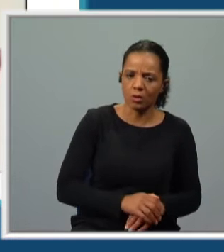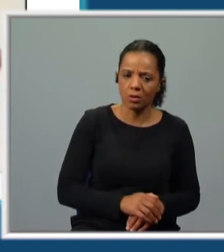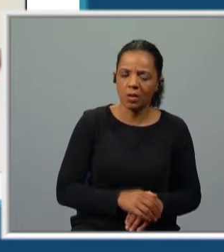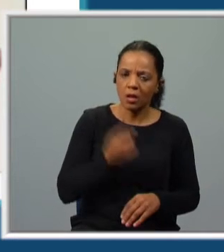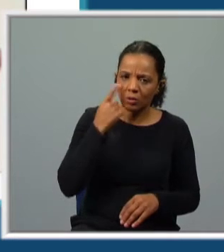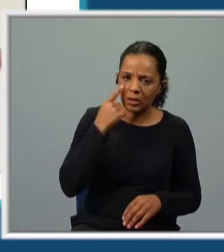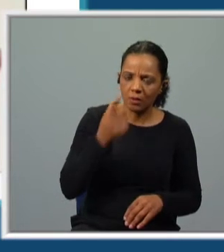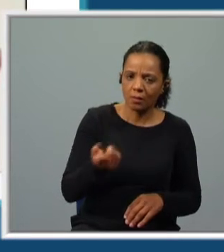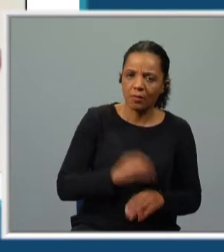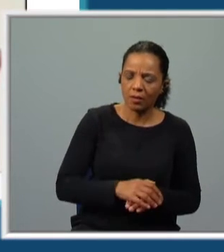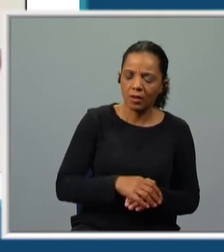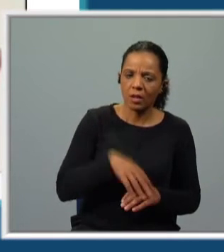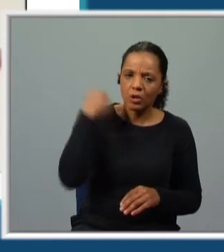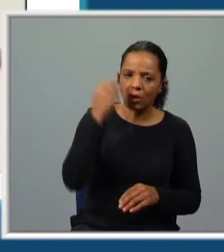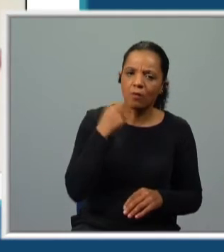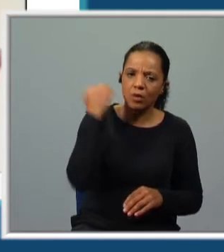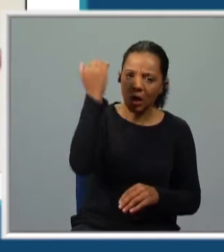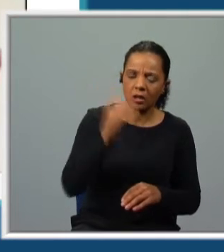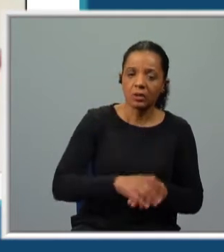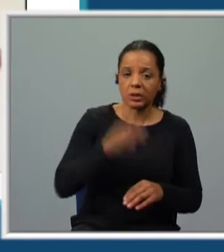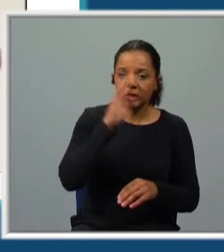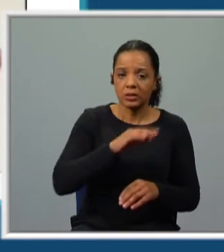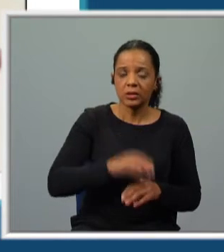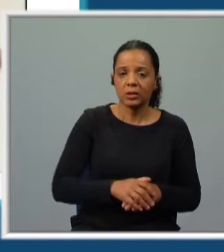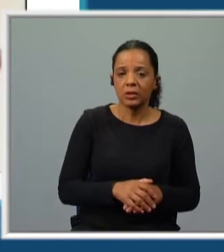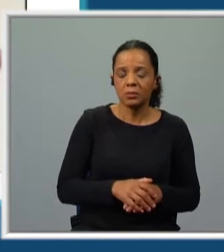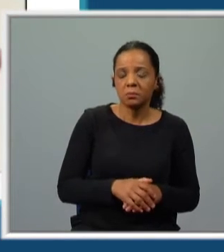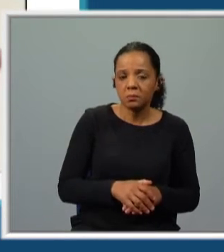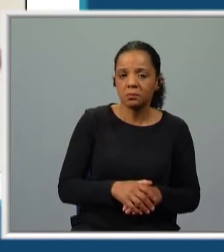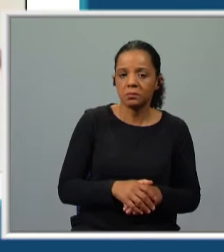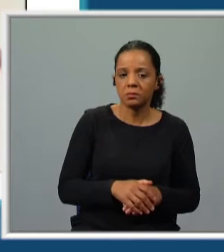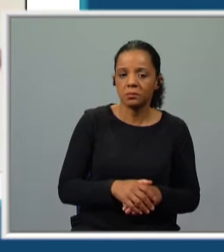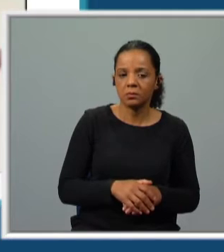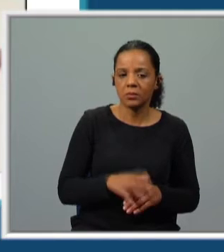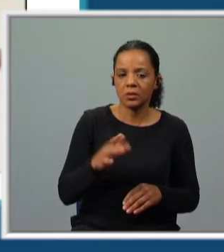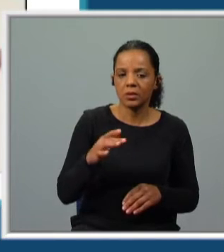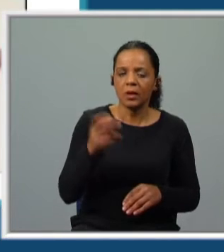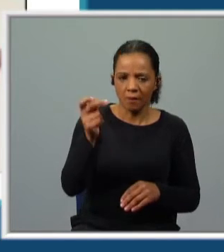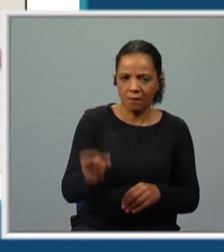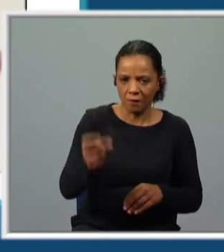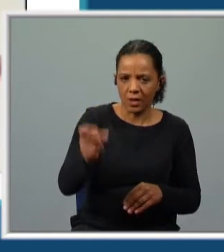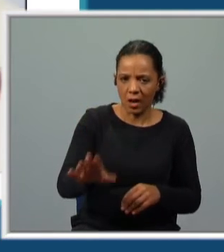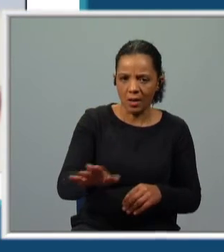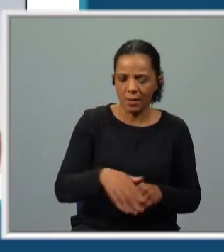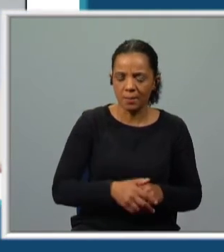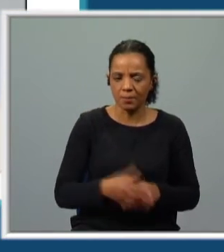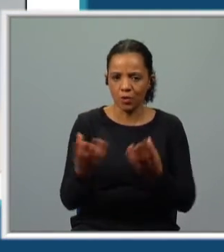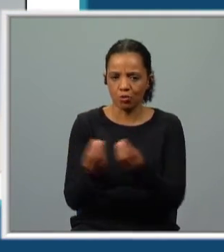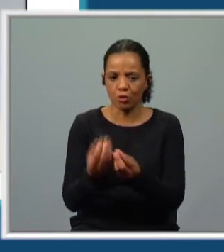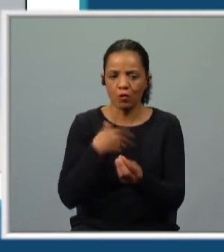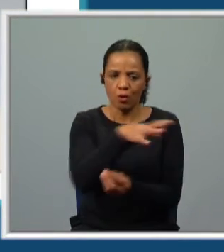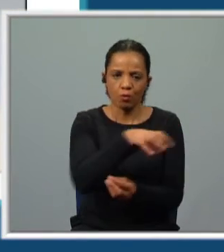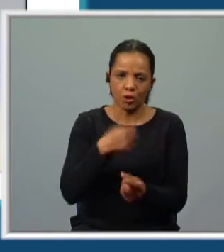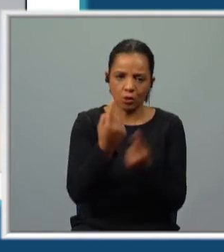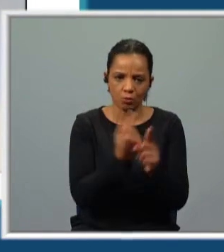-te que valira o rapaz. Talvez se lhe dera beber um pouco de... Ficai aí com ele. Vou trazer